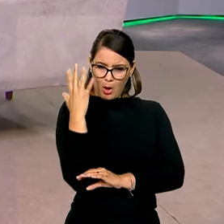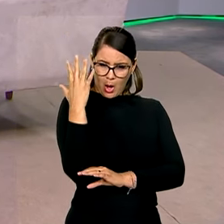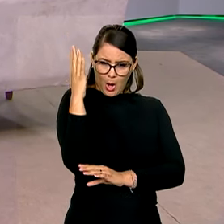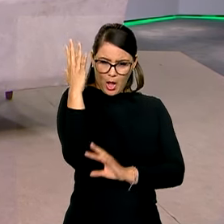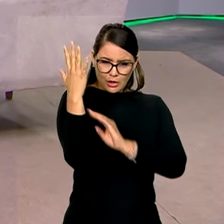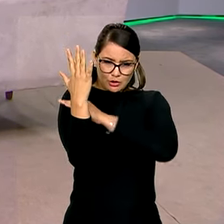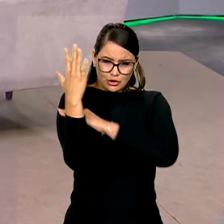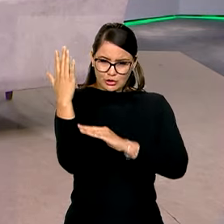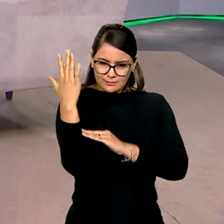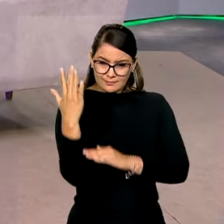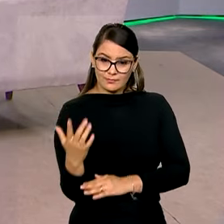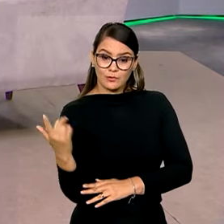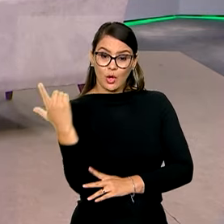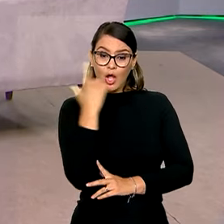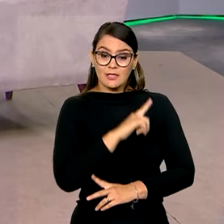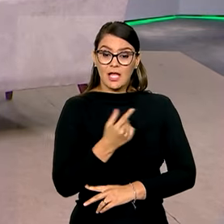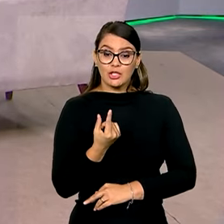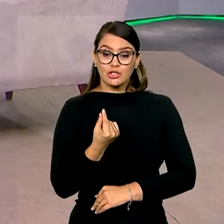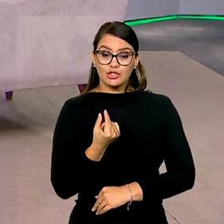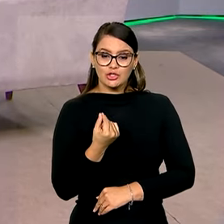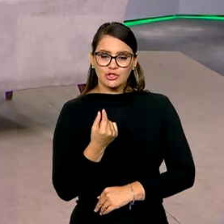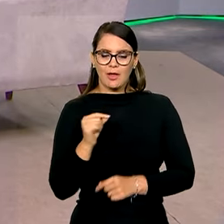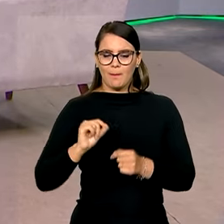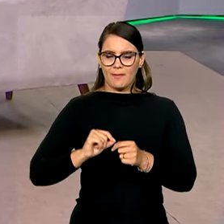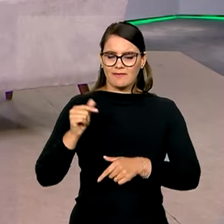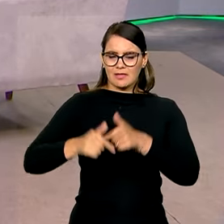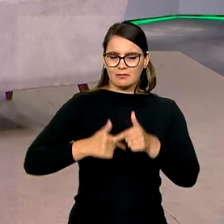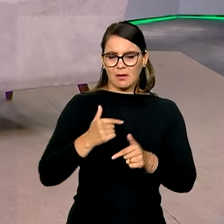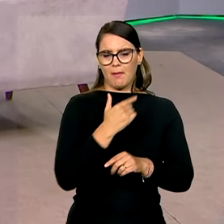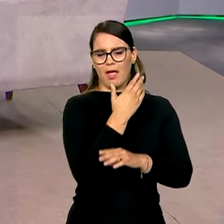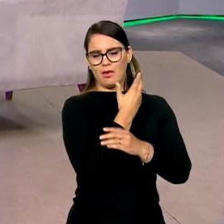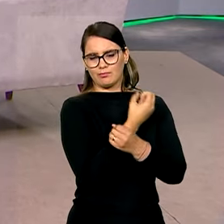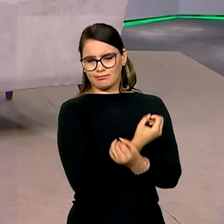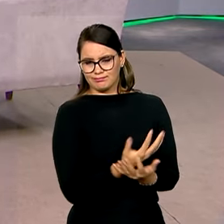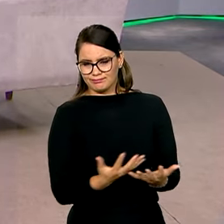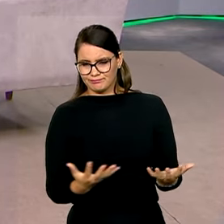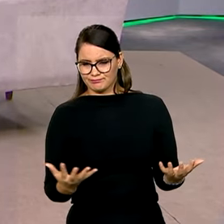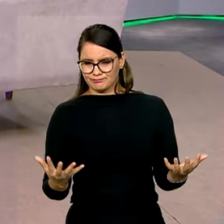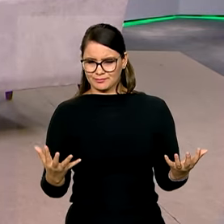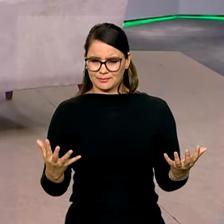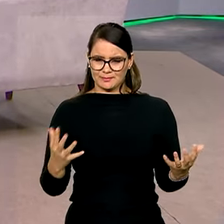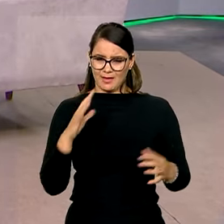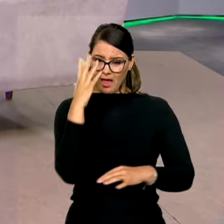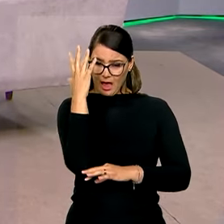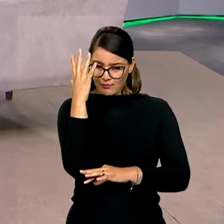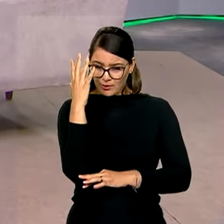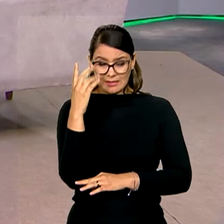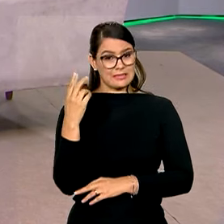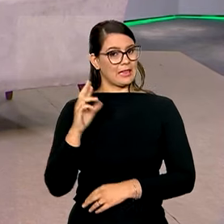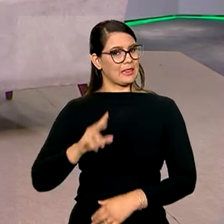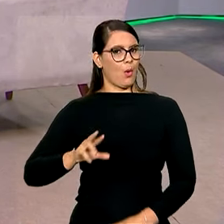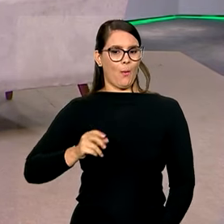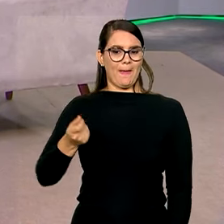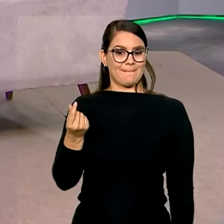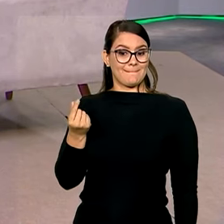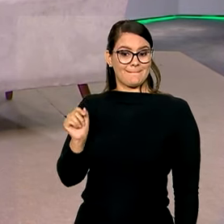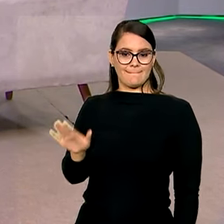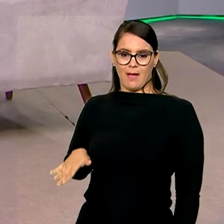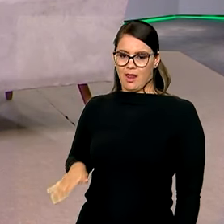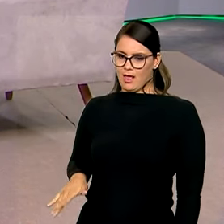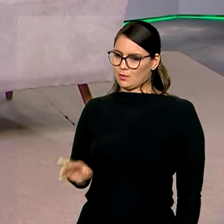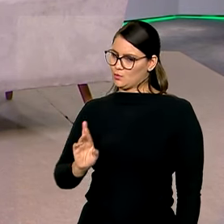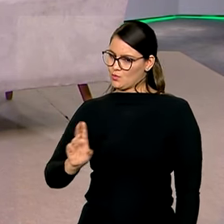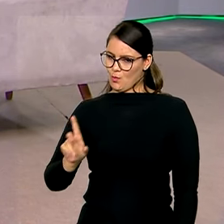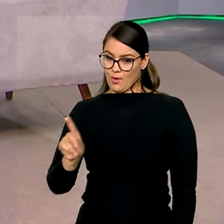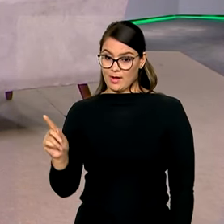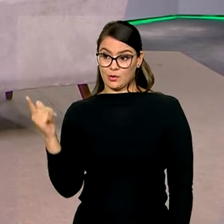isso conseguem dinheiro para conseguir fazer o restante do desmatamento. Derrubar uma floresta também não é algo barato. Então, as pessoas